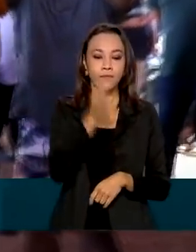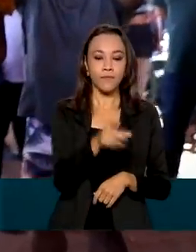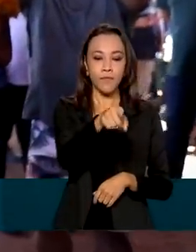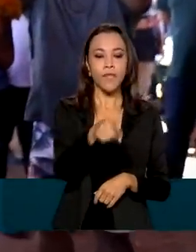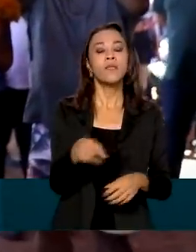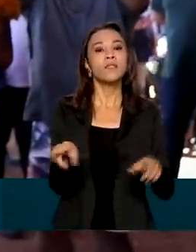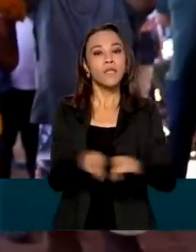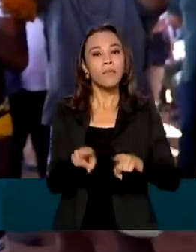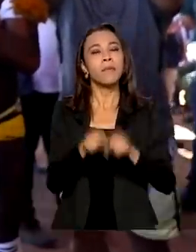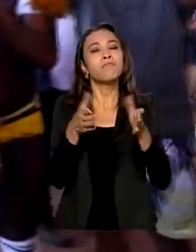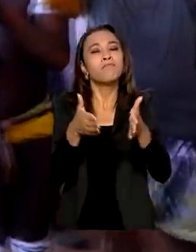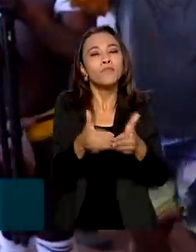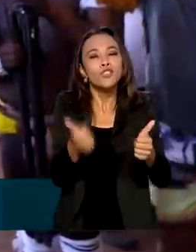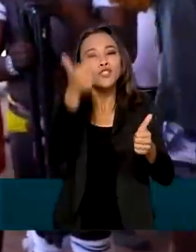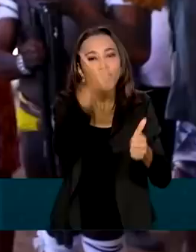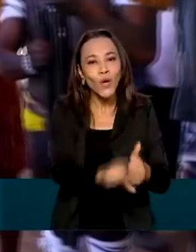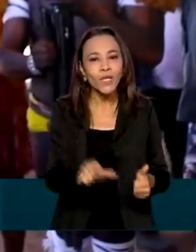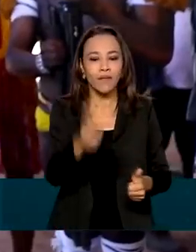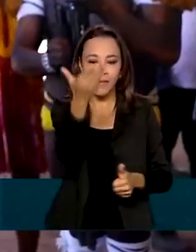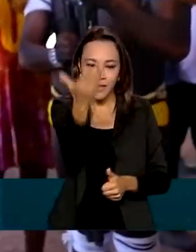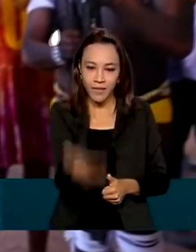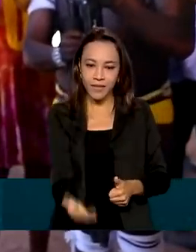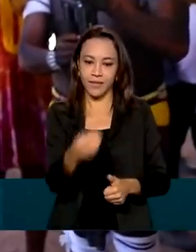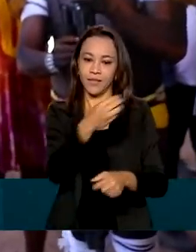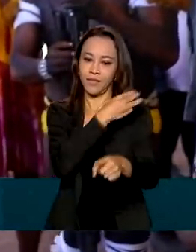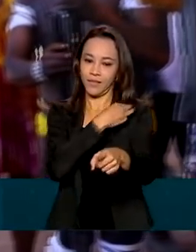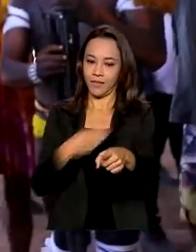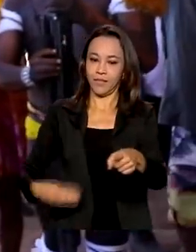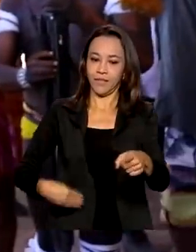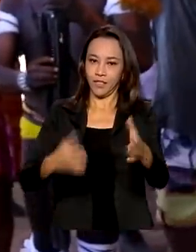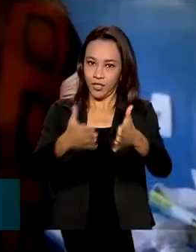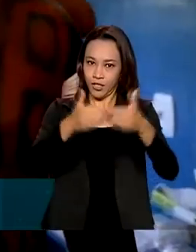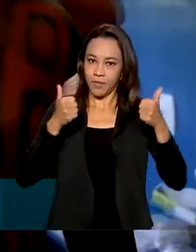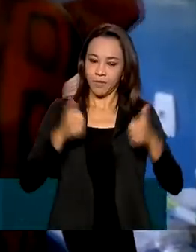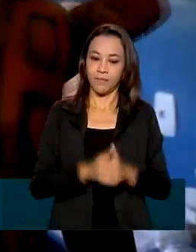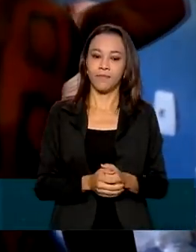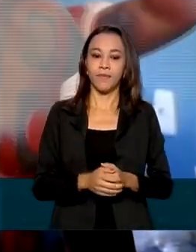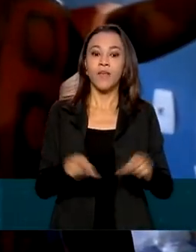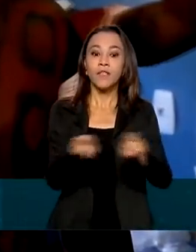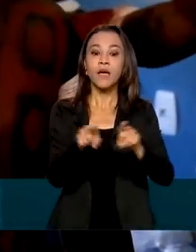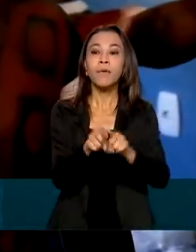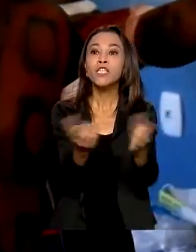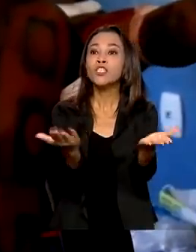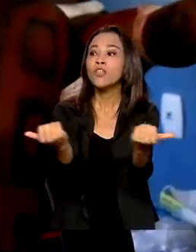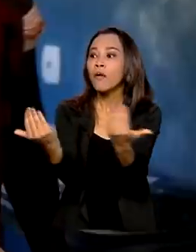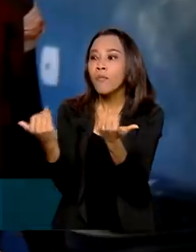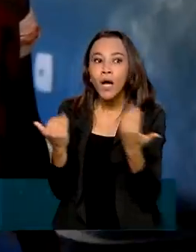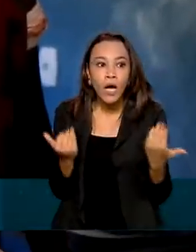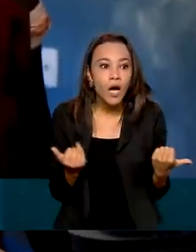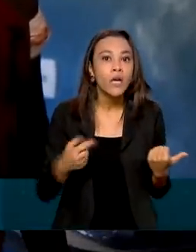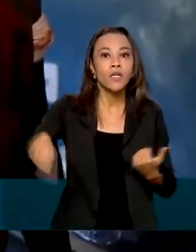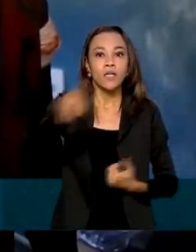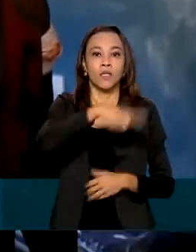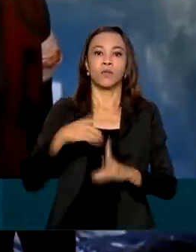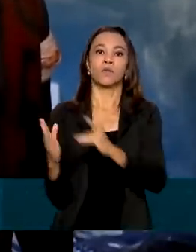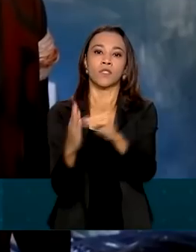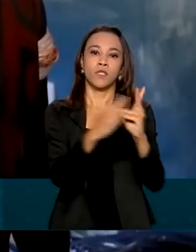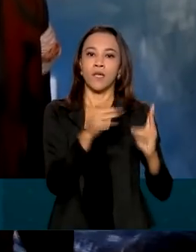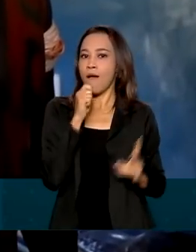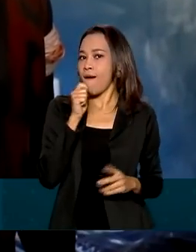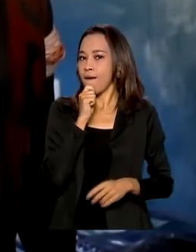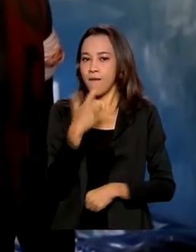foi reforçado pelo ministro Marcelo Queiroga. Conclamar a todos os outros indígenas que ainda não tomaram a vacina para